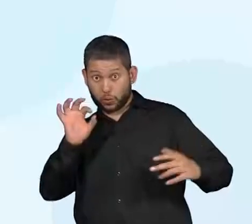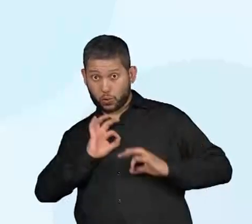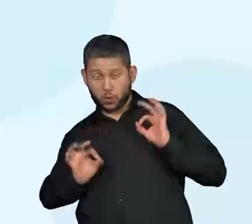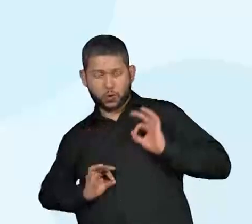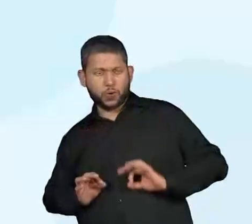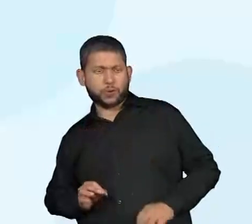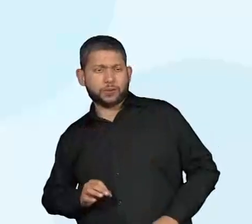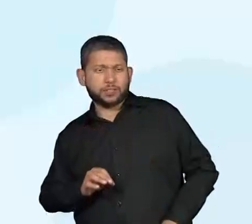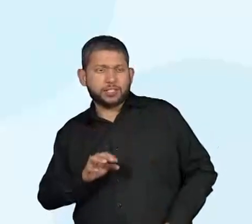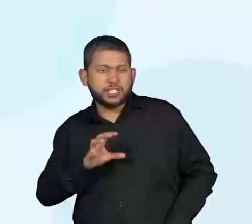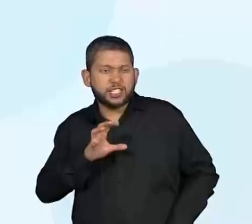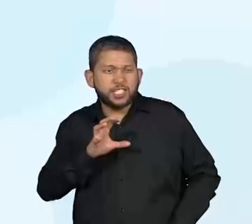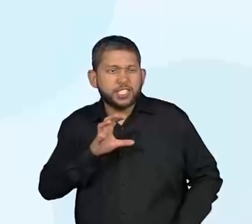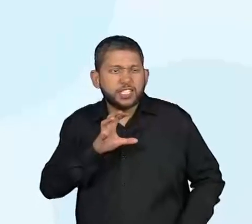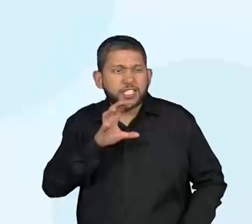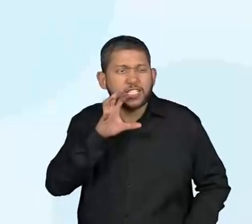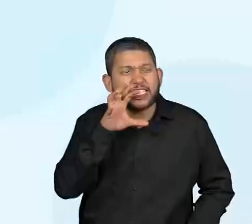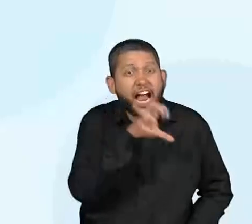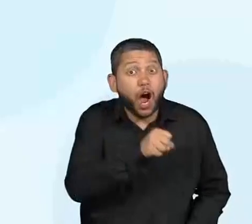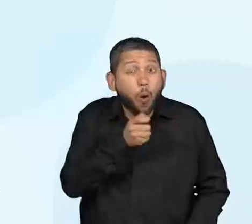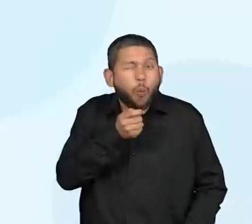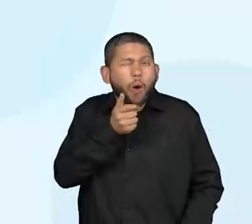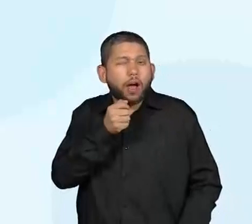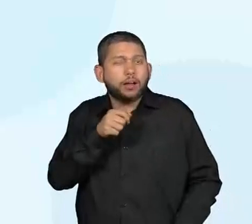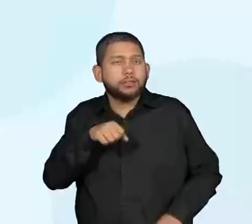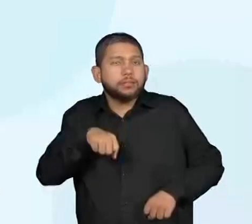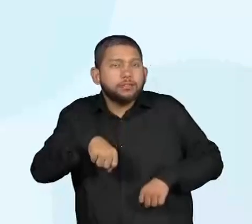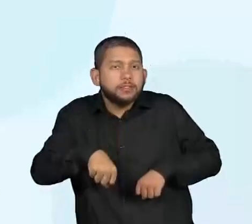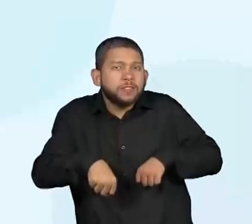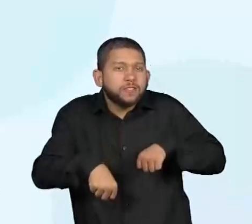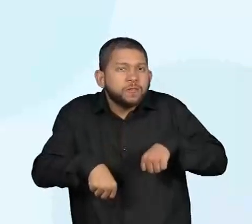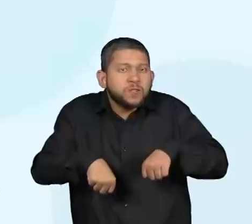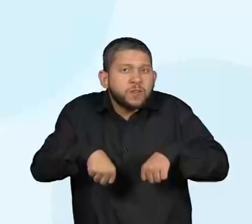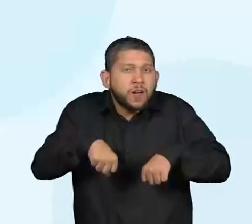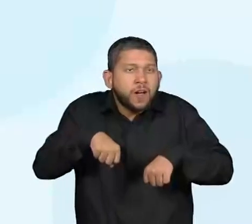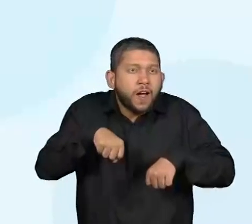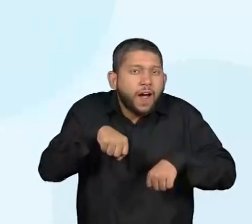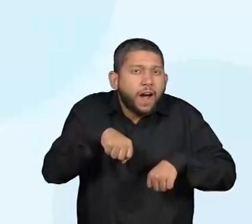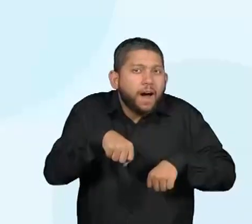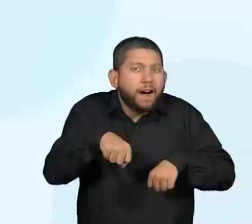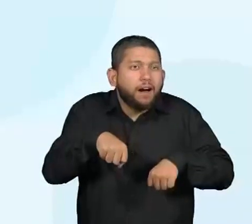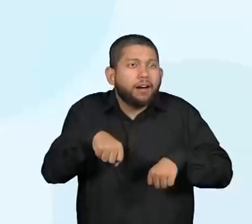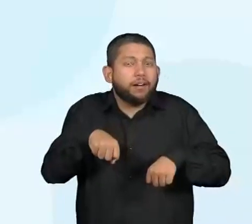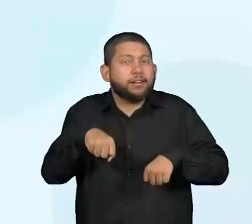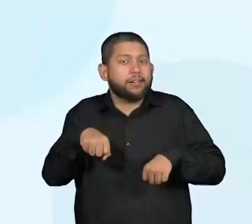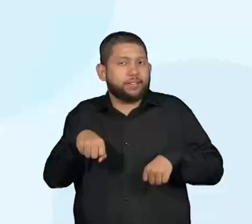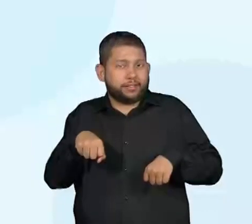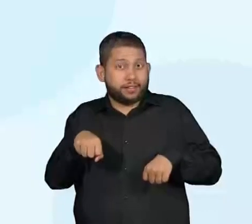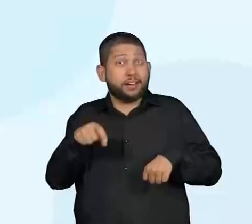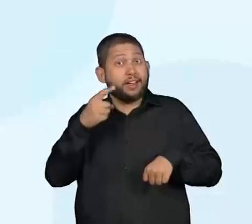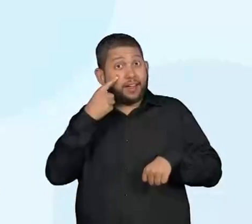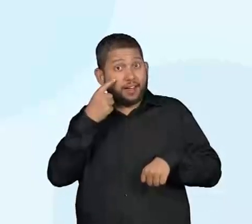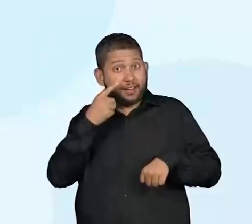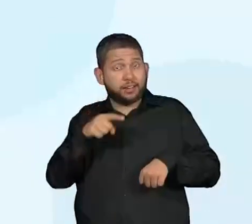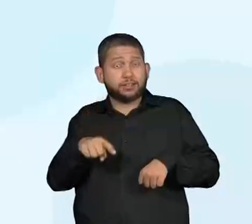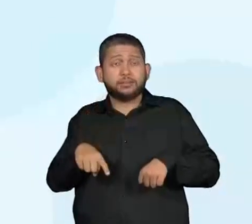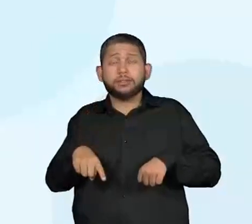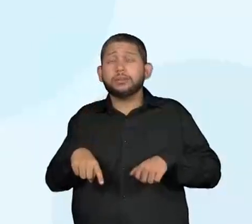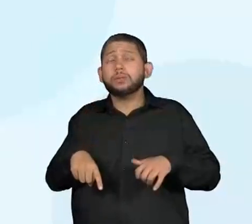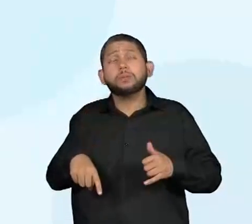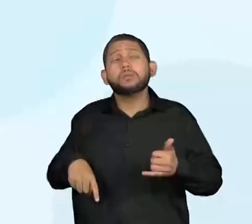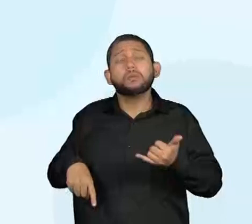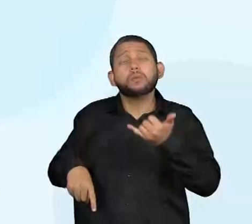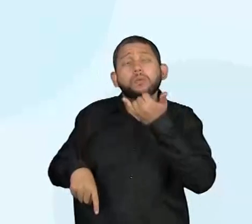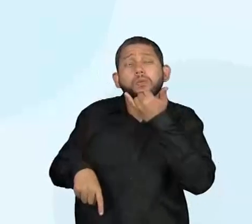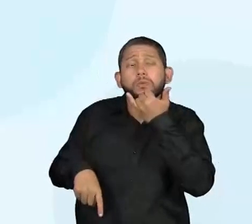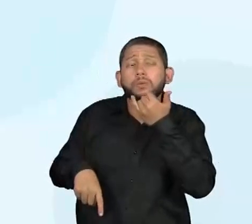Querendo pegar o Jabuti. Logo depois do entre parentes, vem a fala da